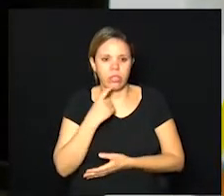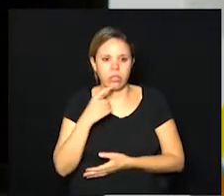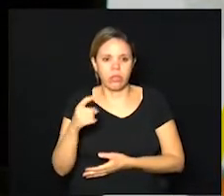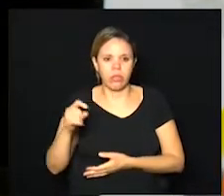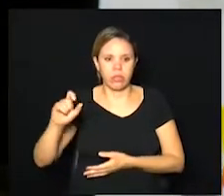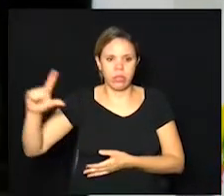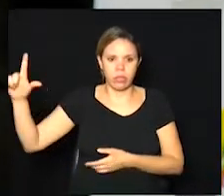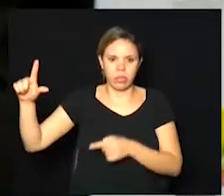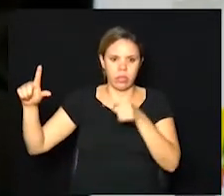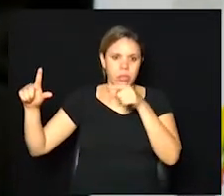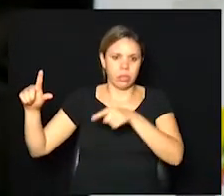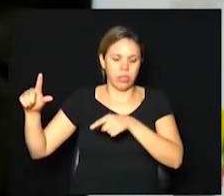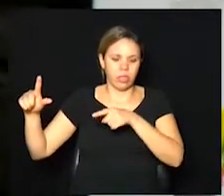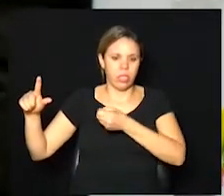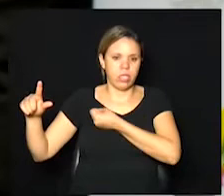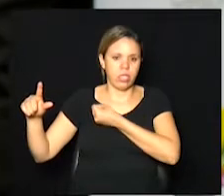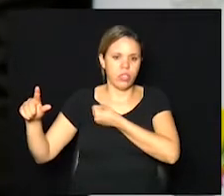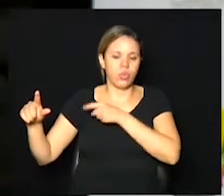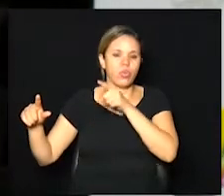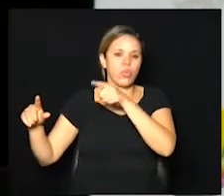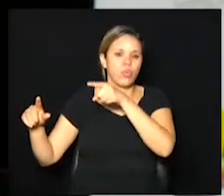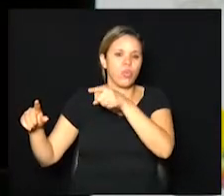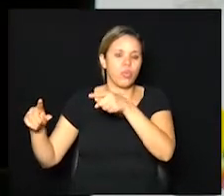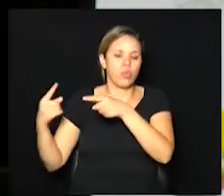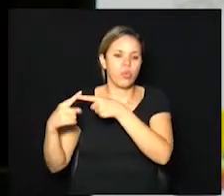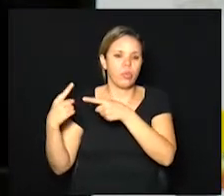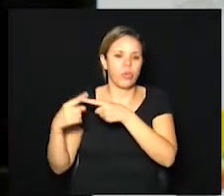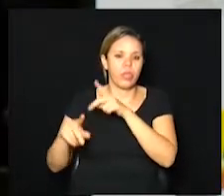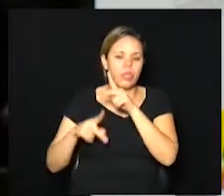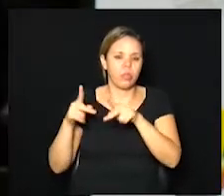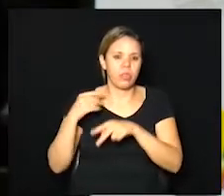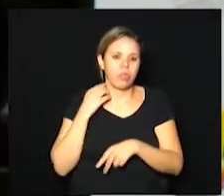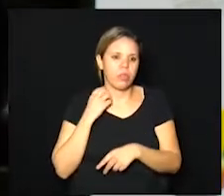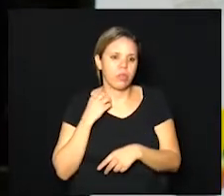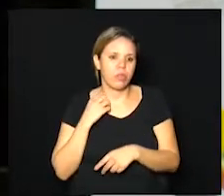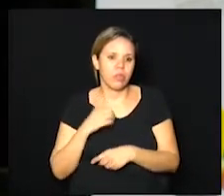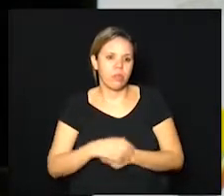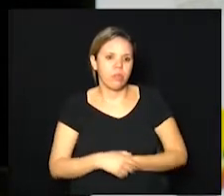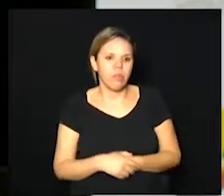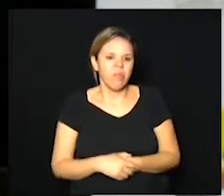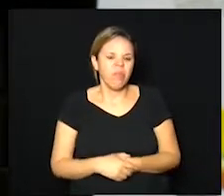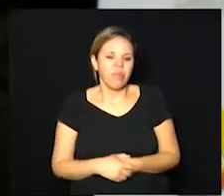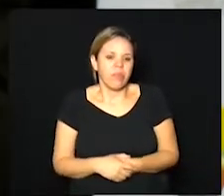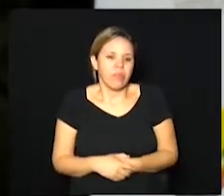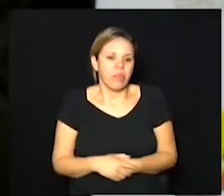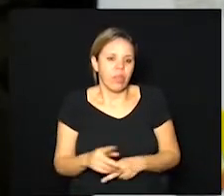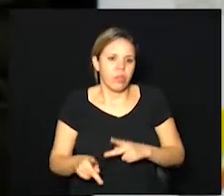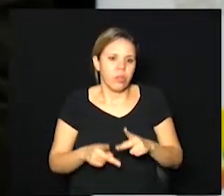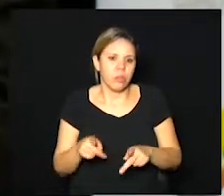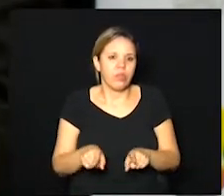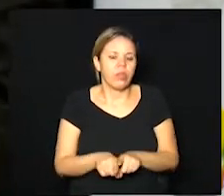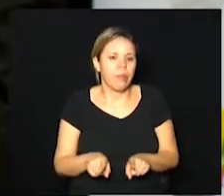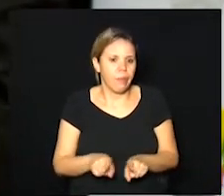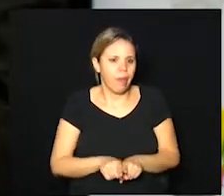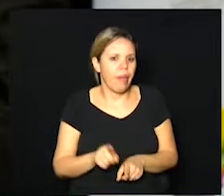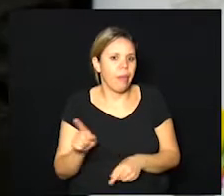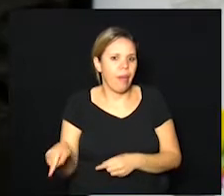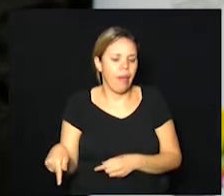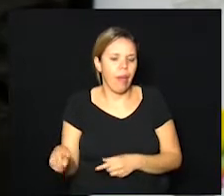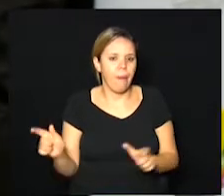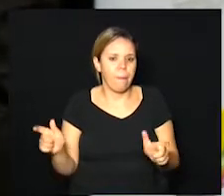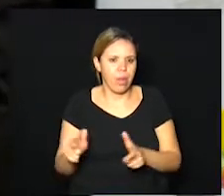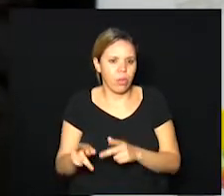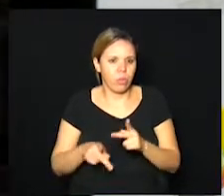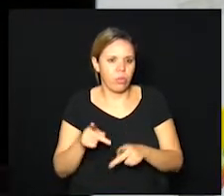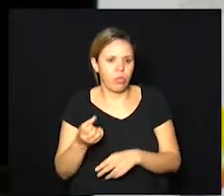leste esse número por quê? porque a população aqui deu um percentual e a população também é uma população menor